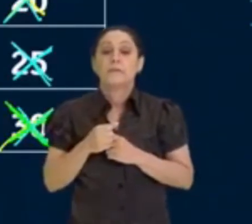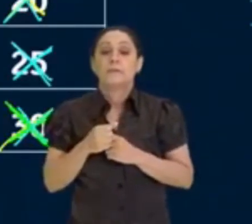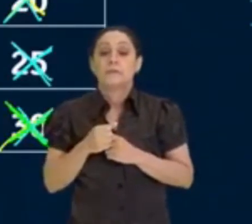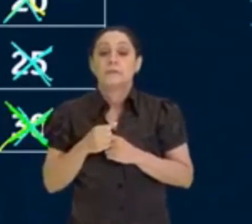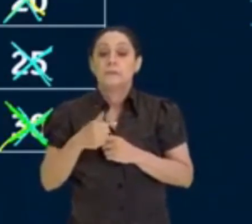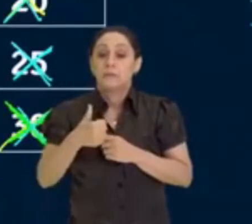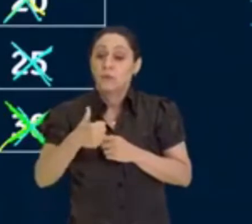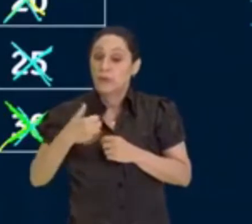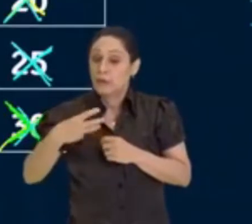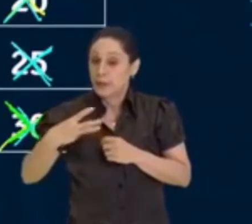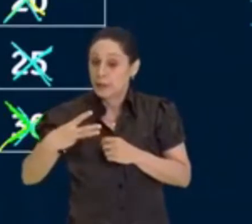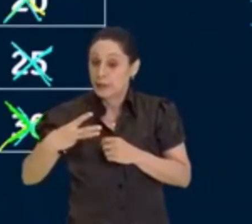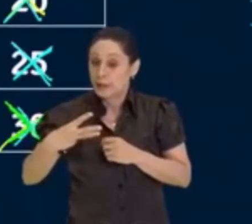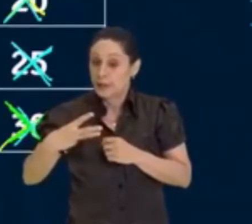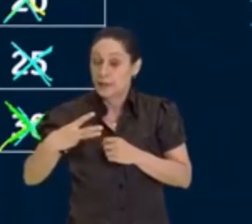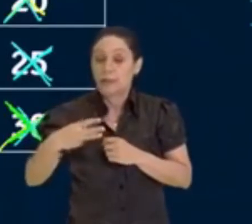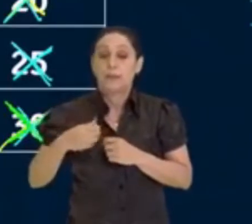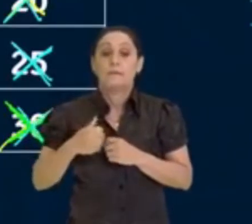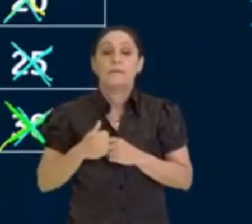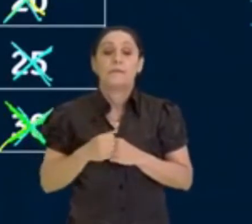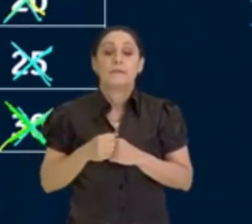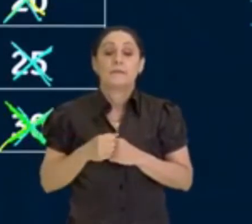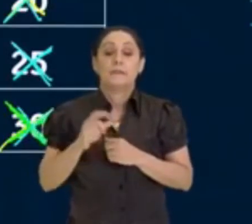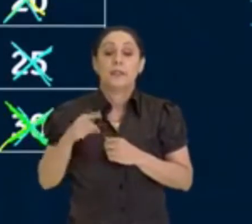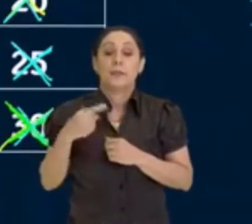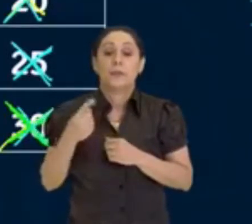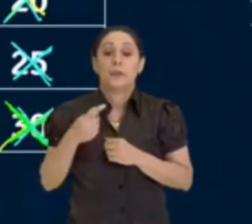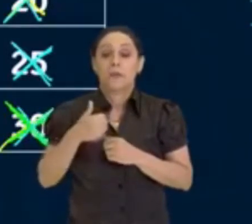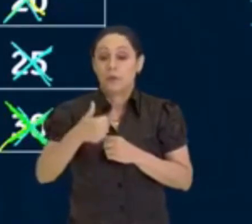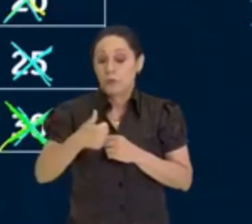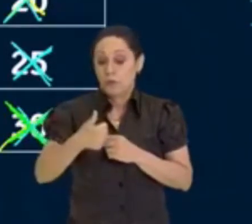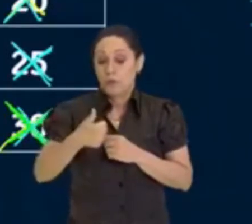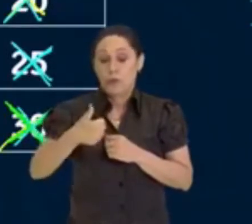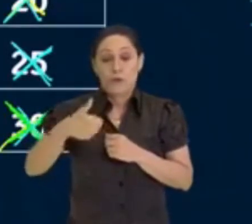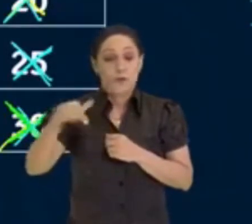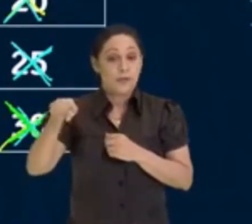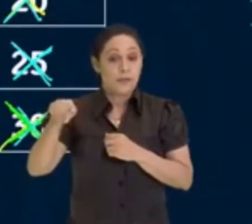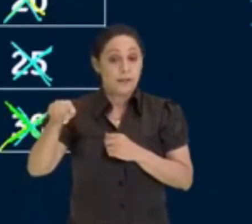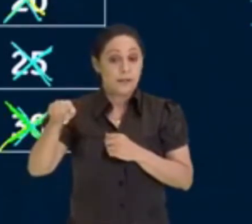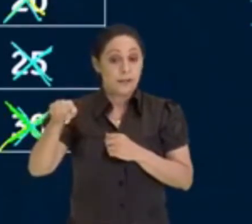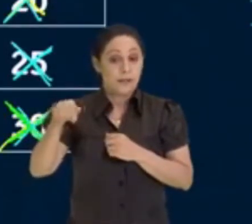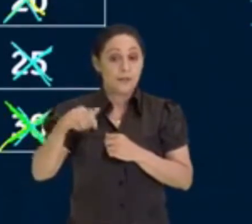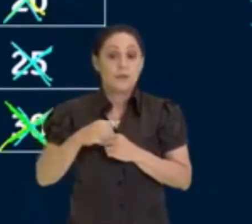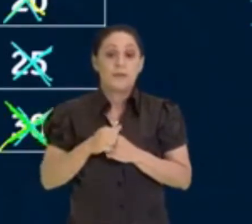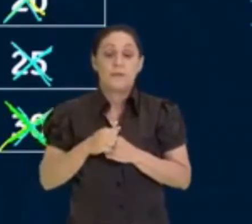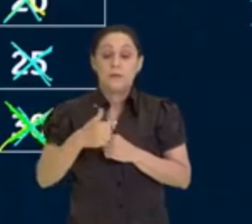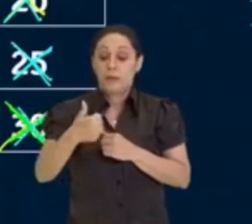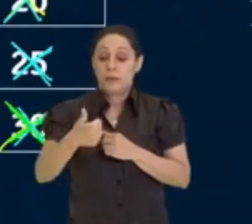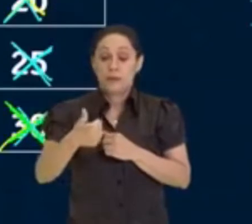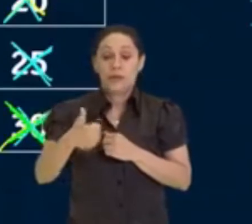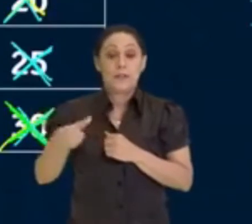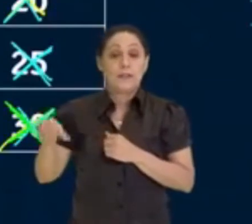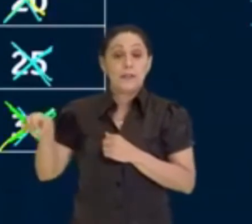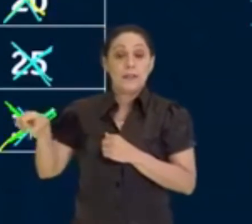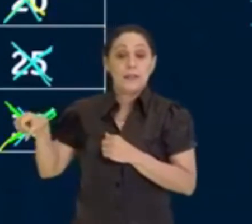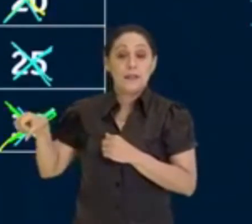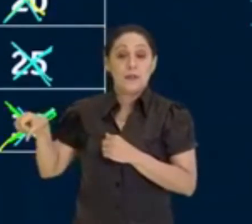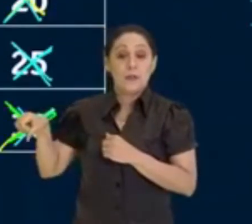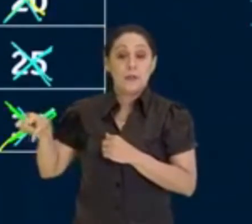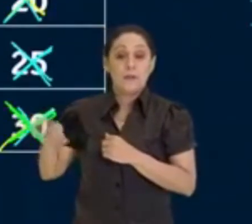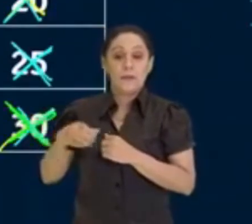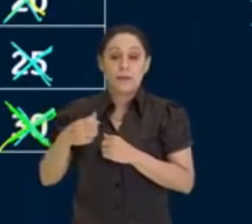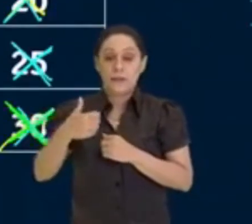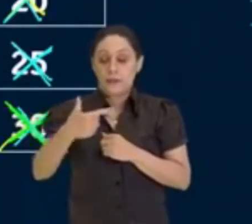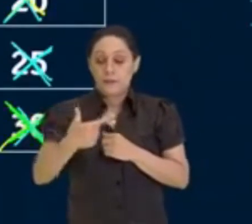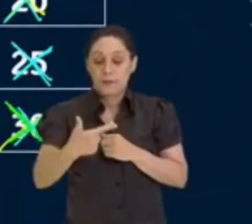13. Depois do 13, tenho 17, 19, 19, 23,